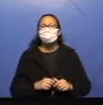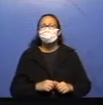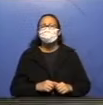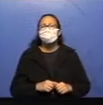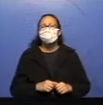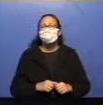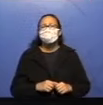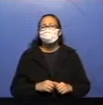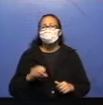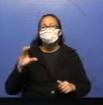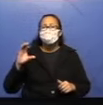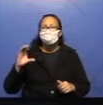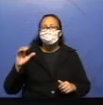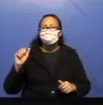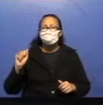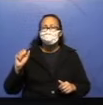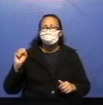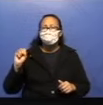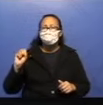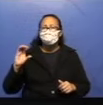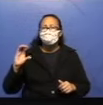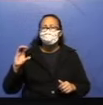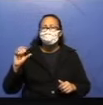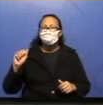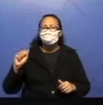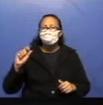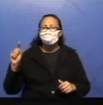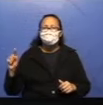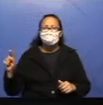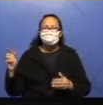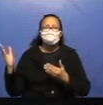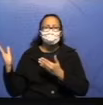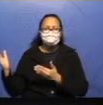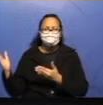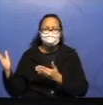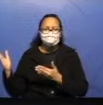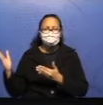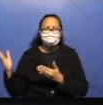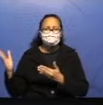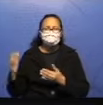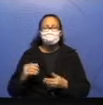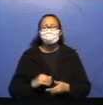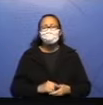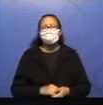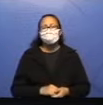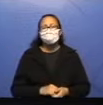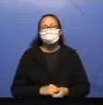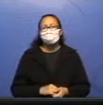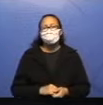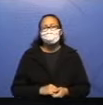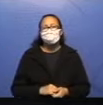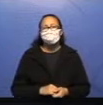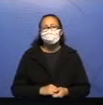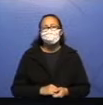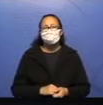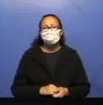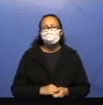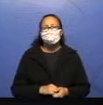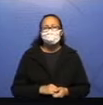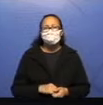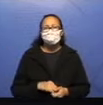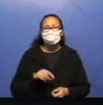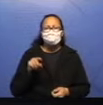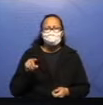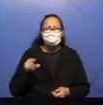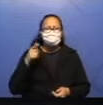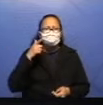É o Cascão. Então, acertou quem falou que era o Cascão. Muito bem, turma. Você consegue